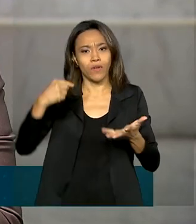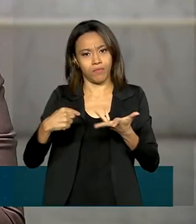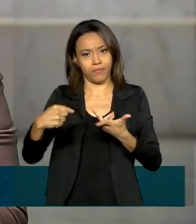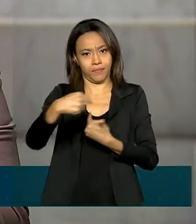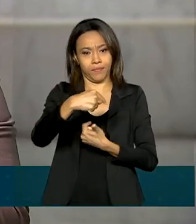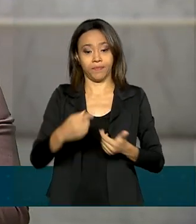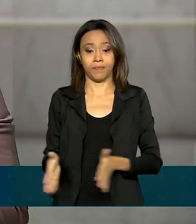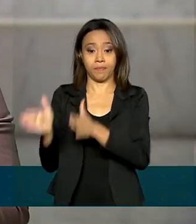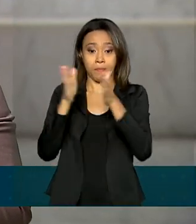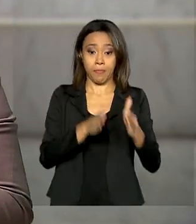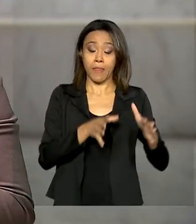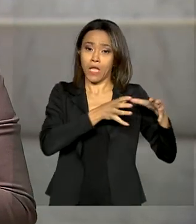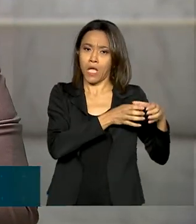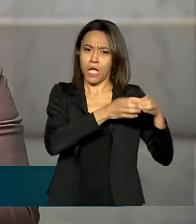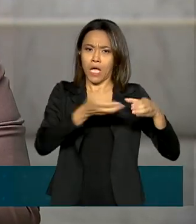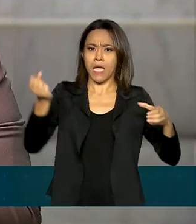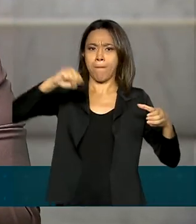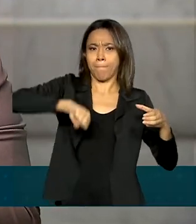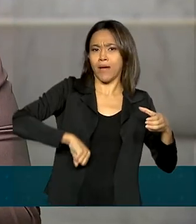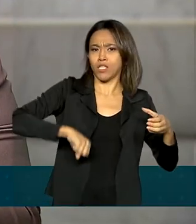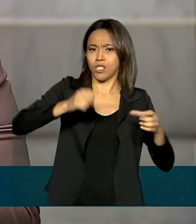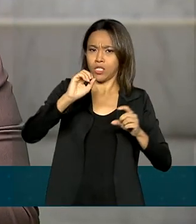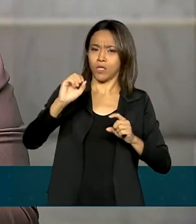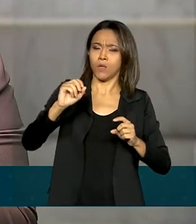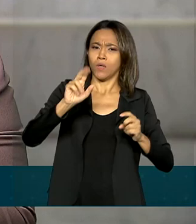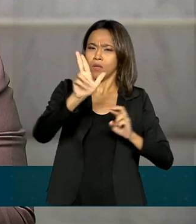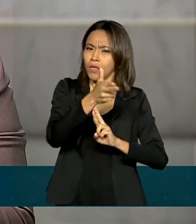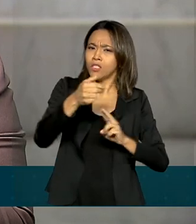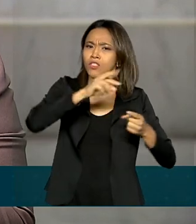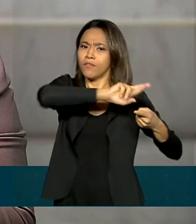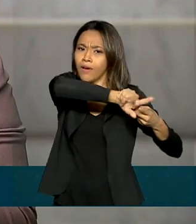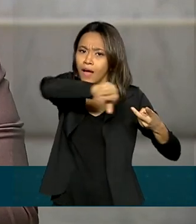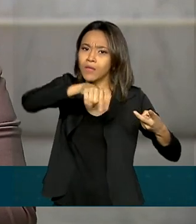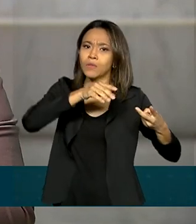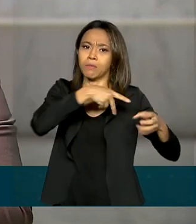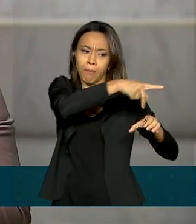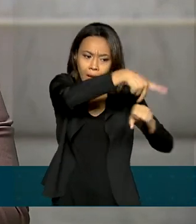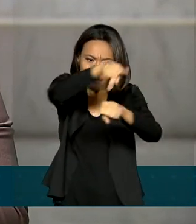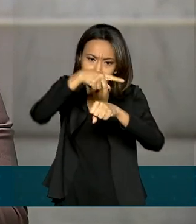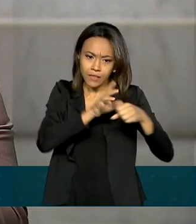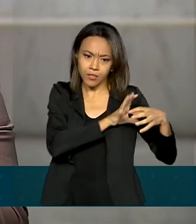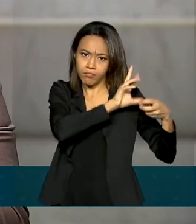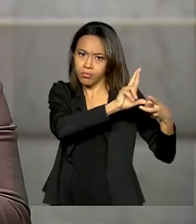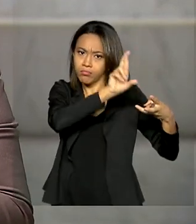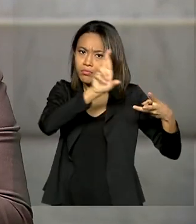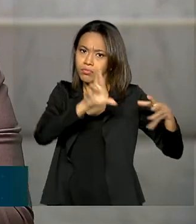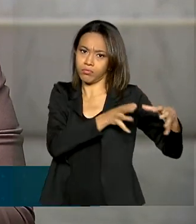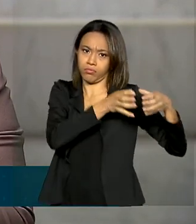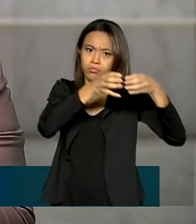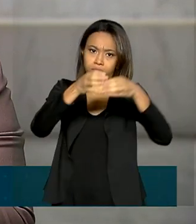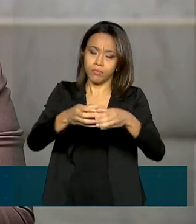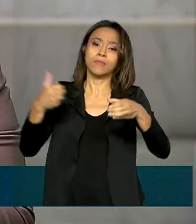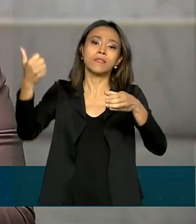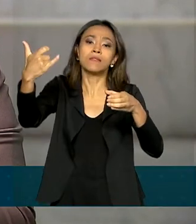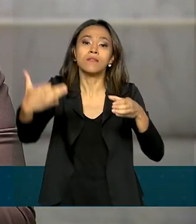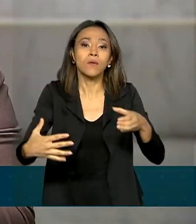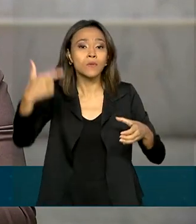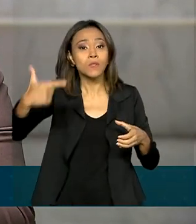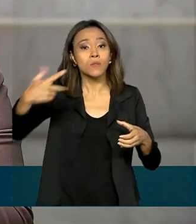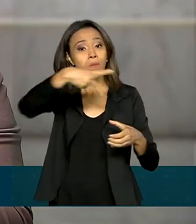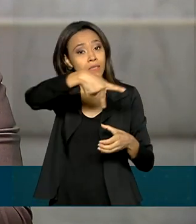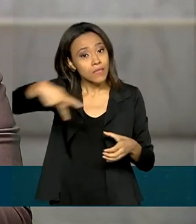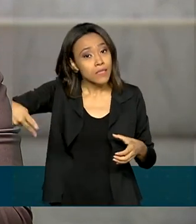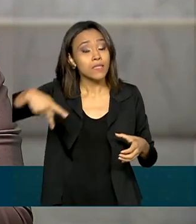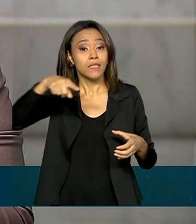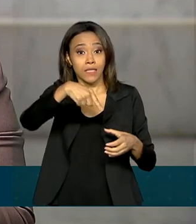a viagem com embaixadores de vários países a partir desta quarta-feira ao Amazonas, o vice-presidente destacou que, nas missões diplomáticas,